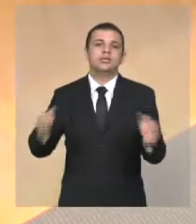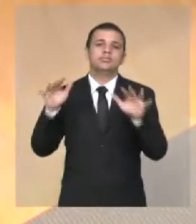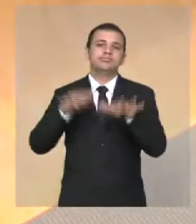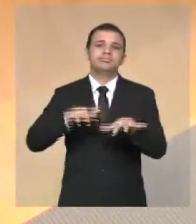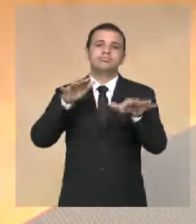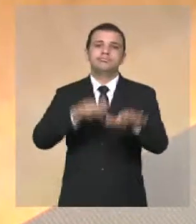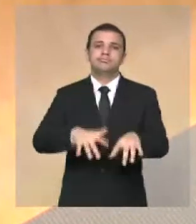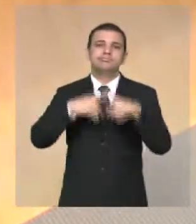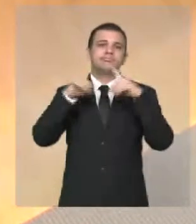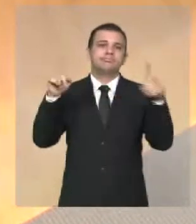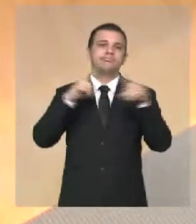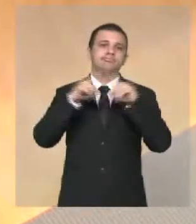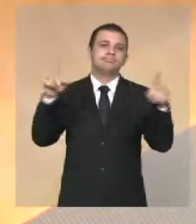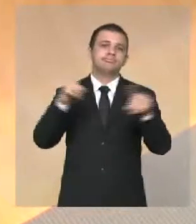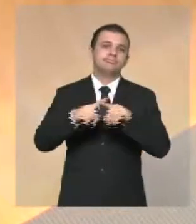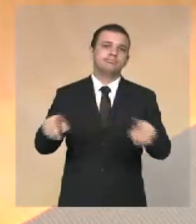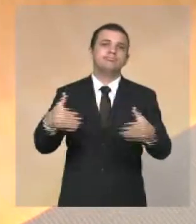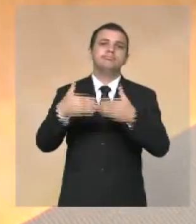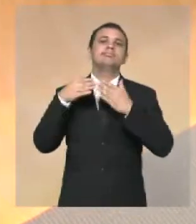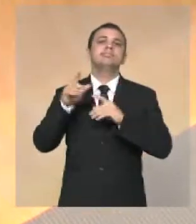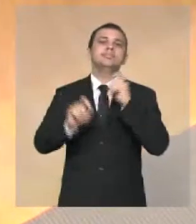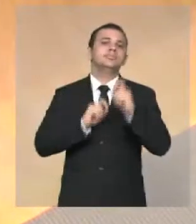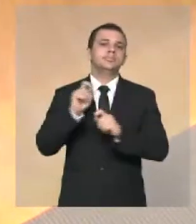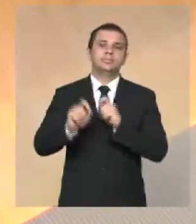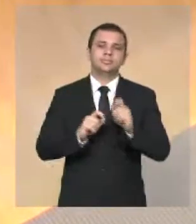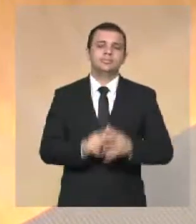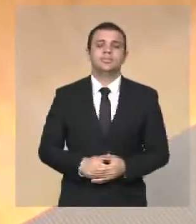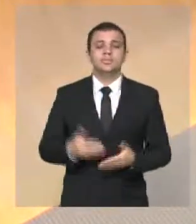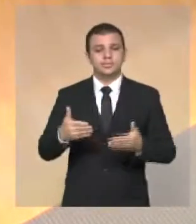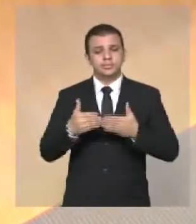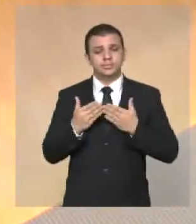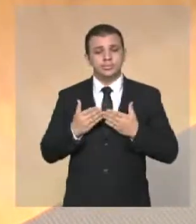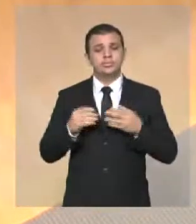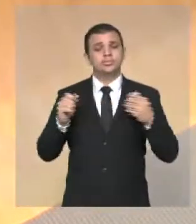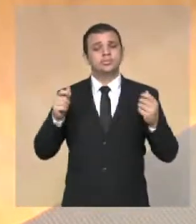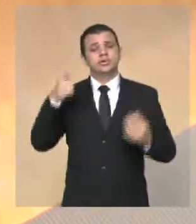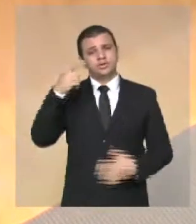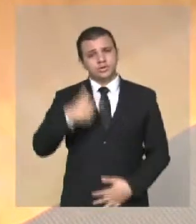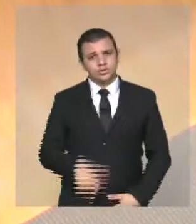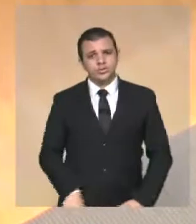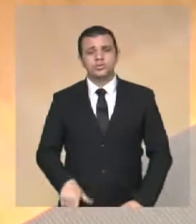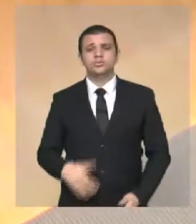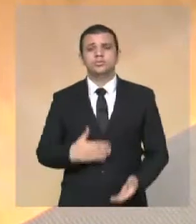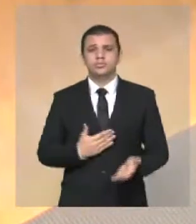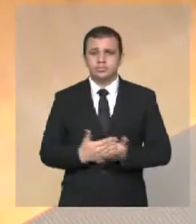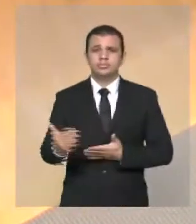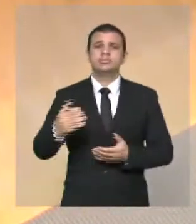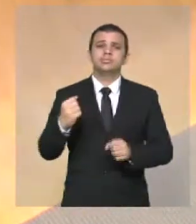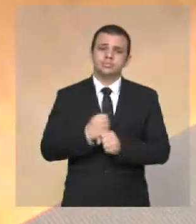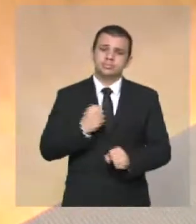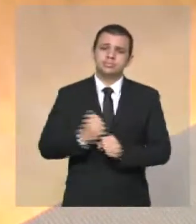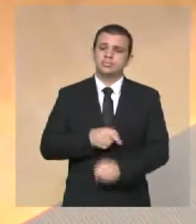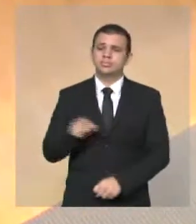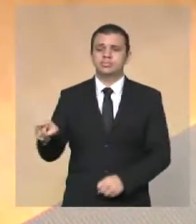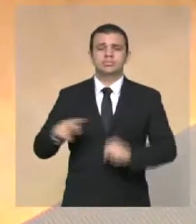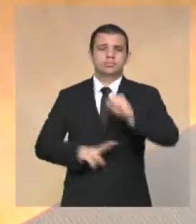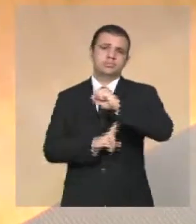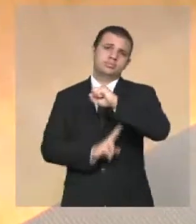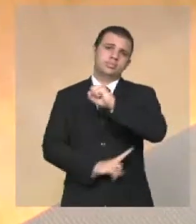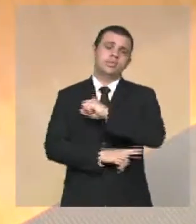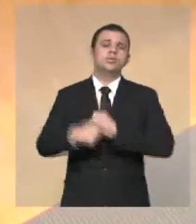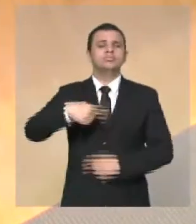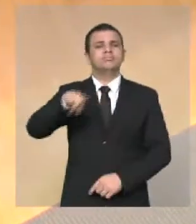Manifestação essa, solicitando a retomada da construção da ponte. Então fica o nosso